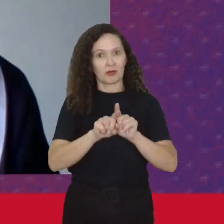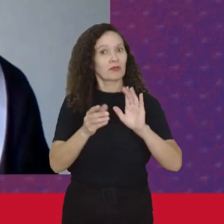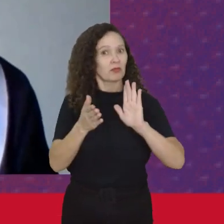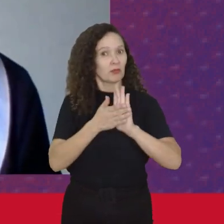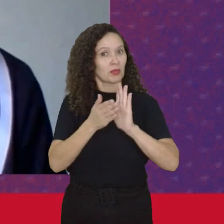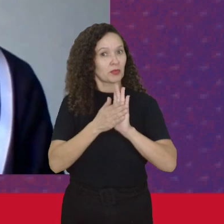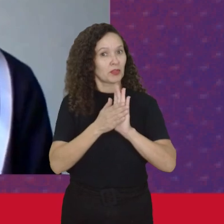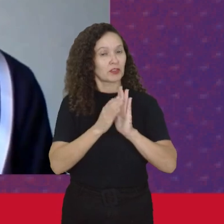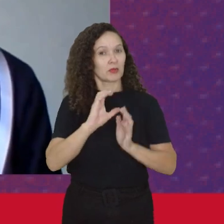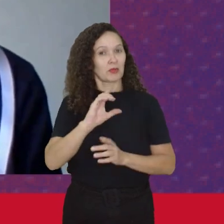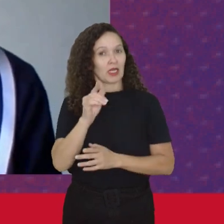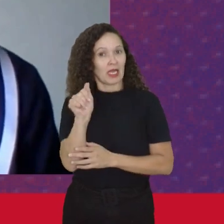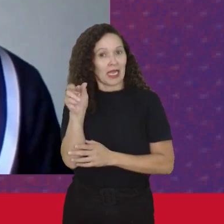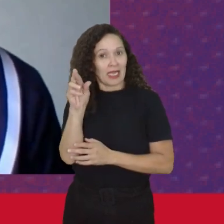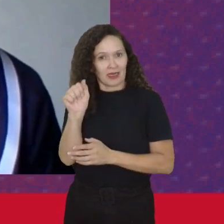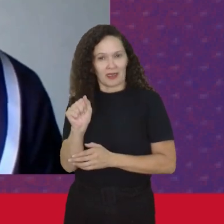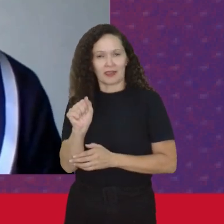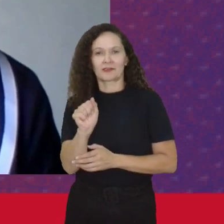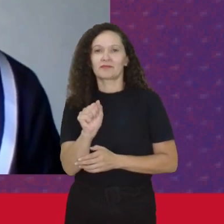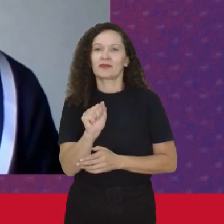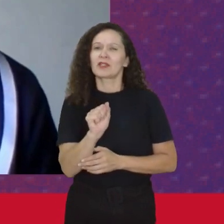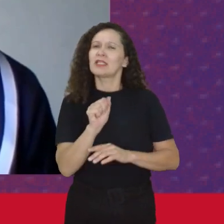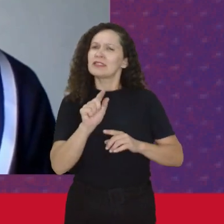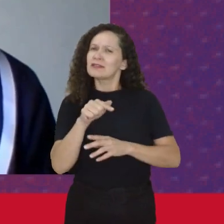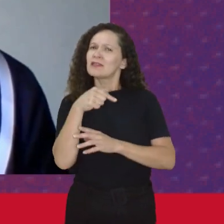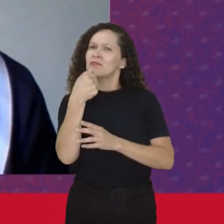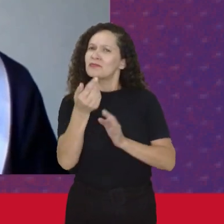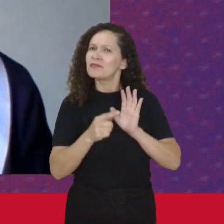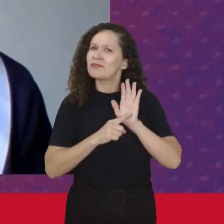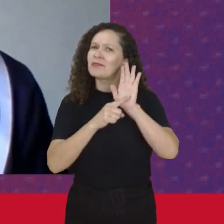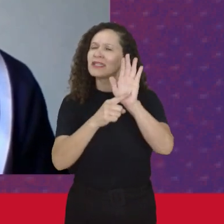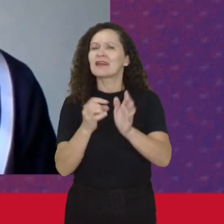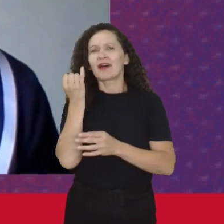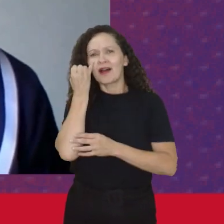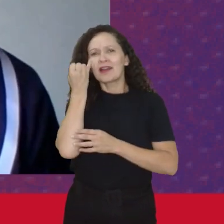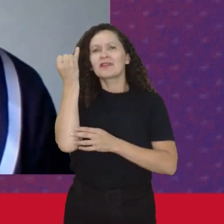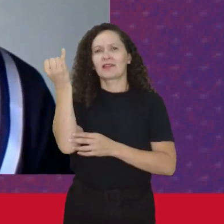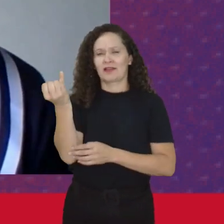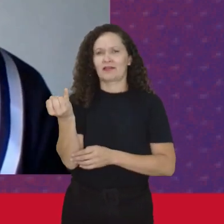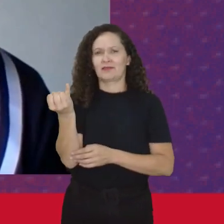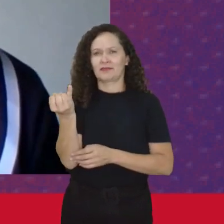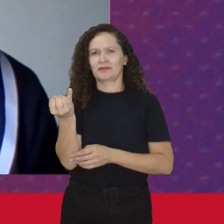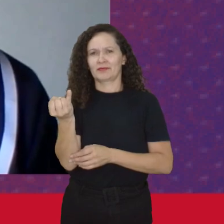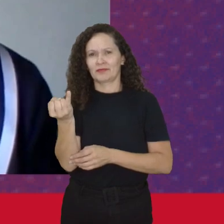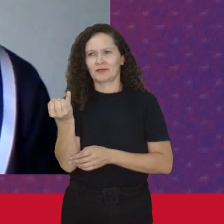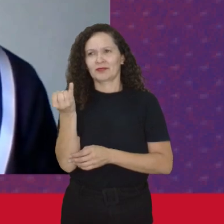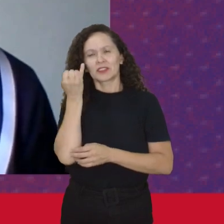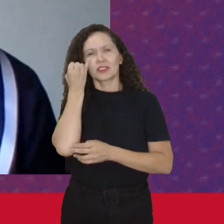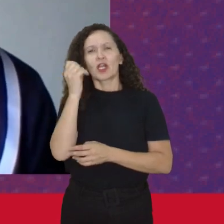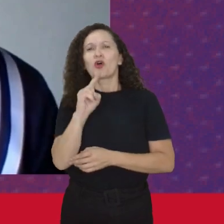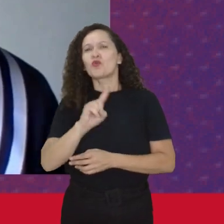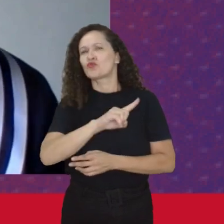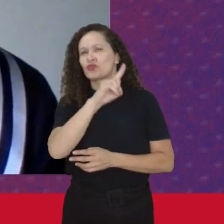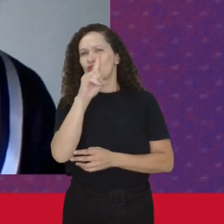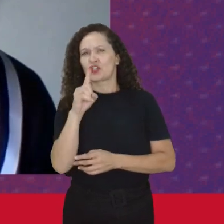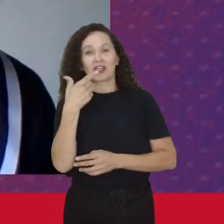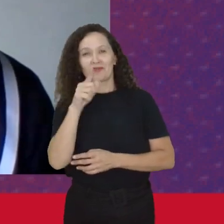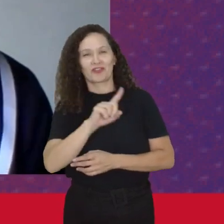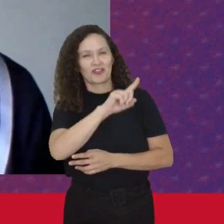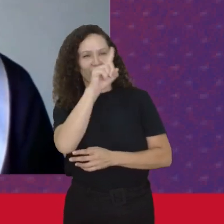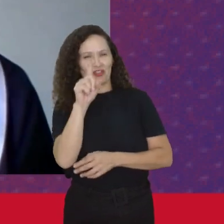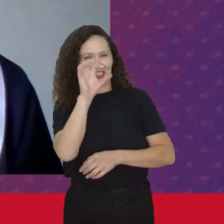Pela Cláudio Sharp Então aí aparece Essa ideia De ter um dia Não tinha um dia